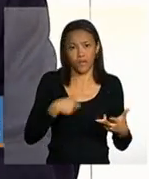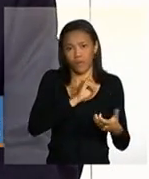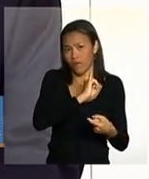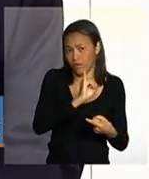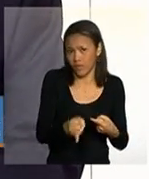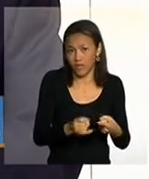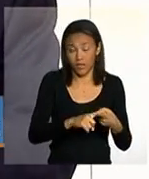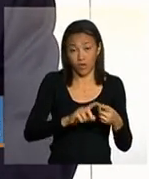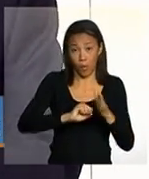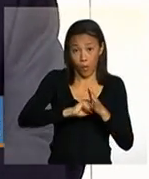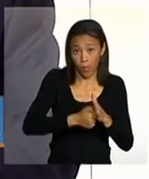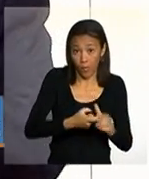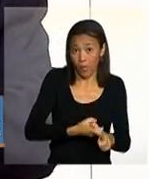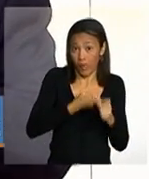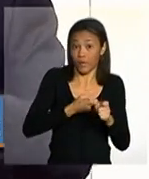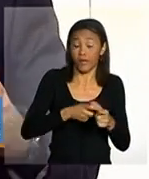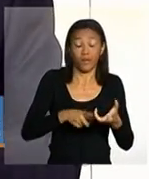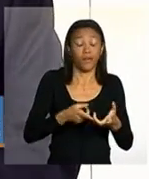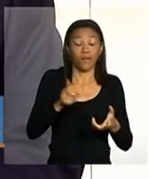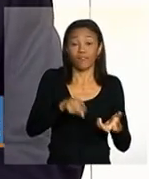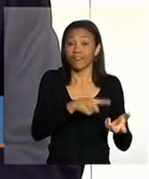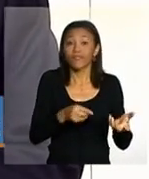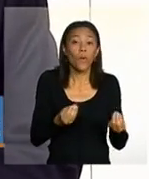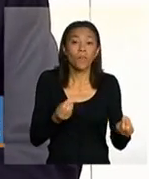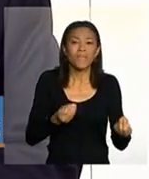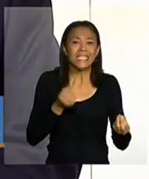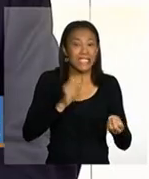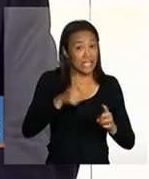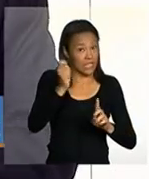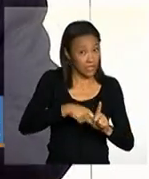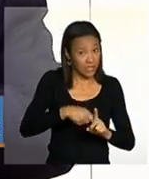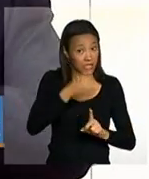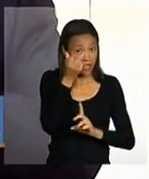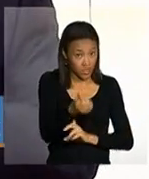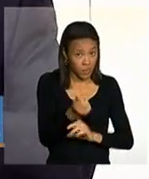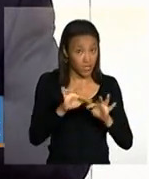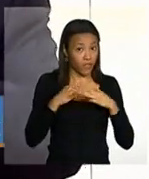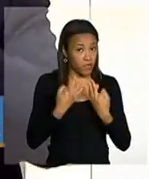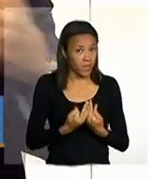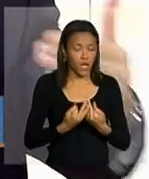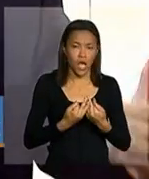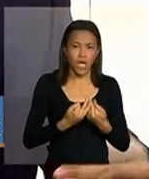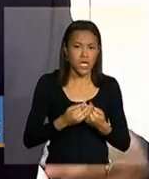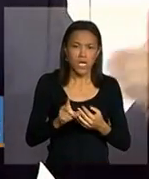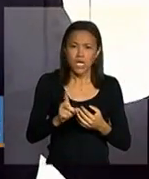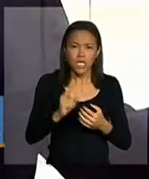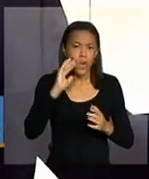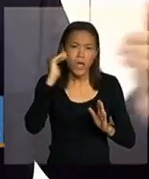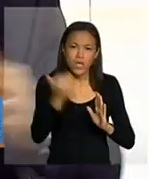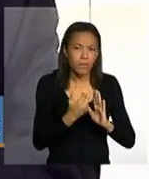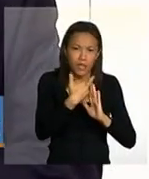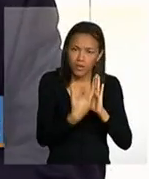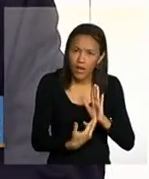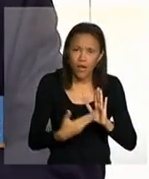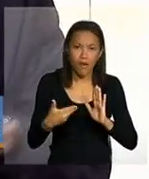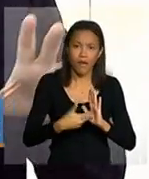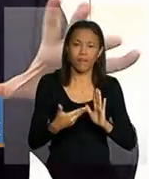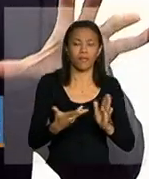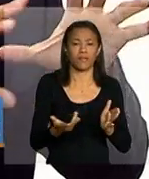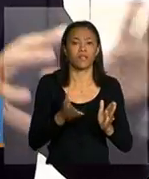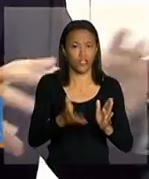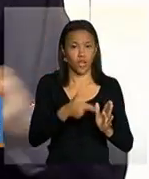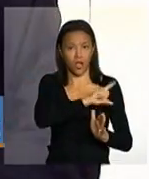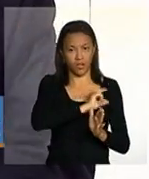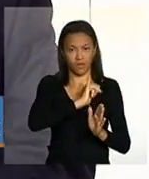bloqueio. De modo que, se a família passar mais de seis meses sem nenhum tipo de descumprimento de condicionalidades, como o Marcos Schmeyer